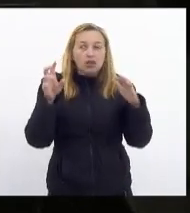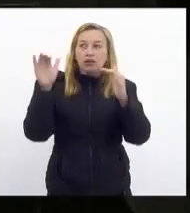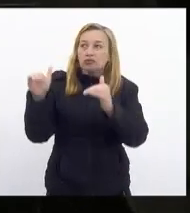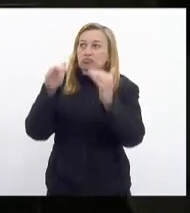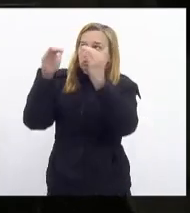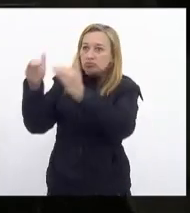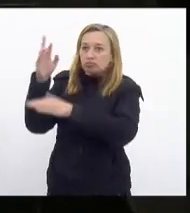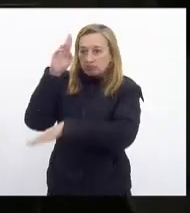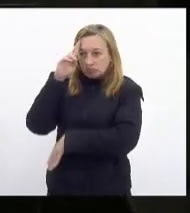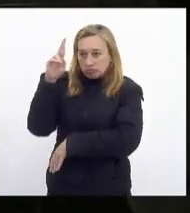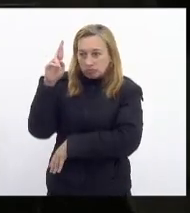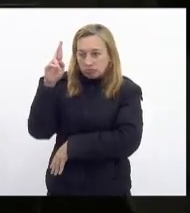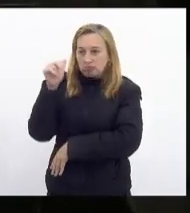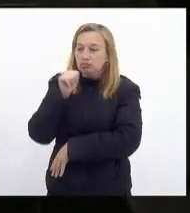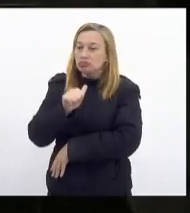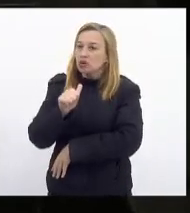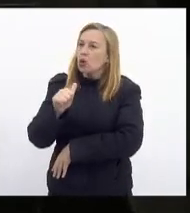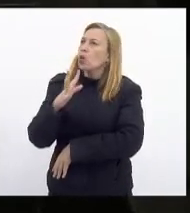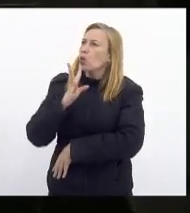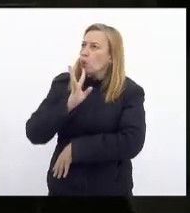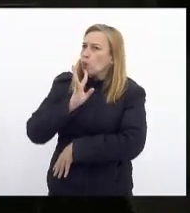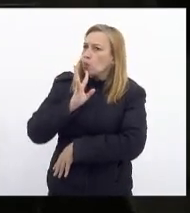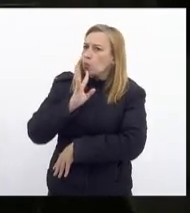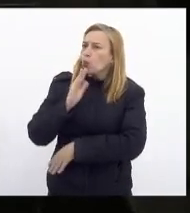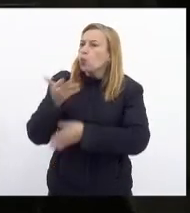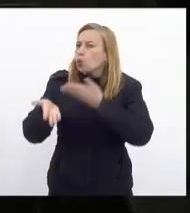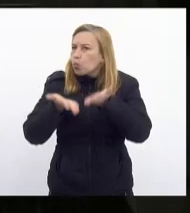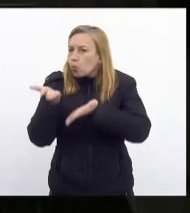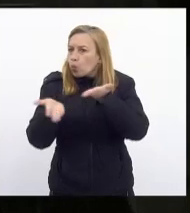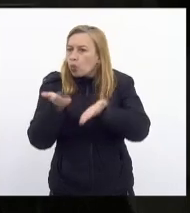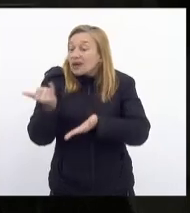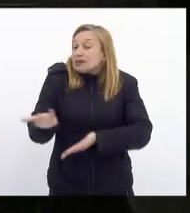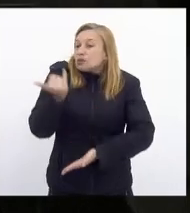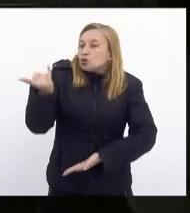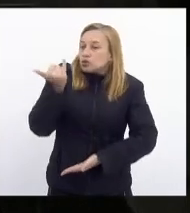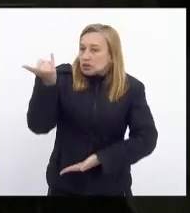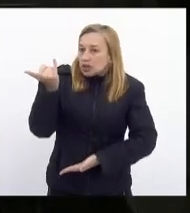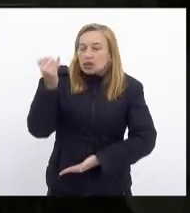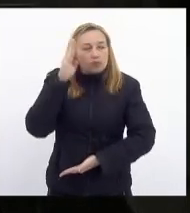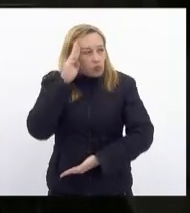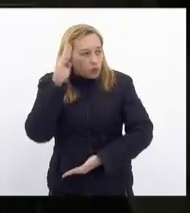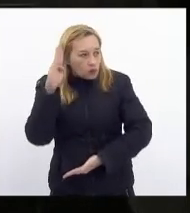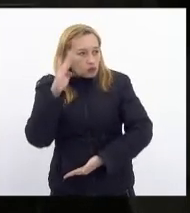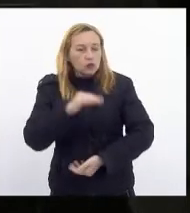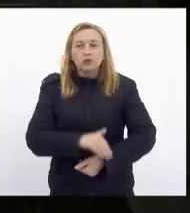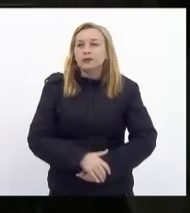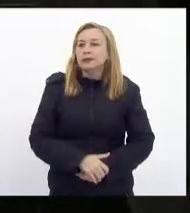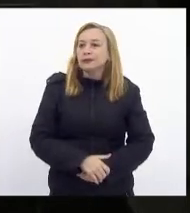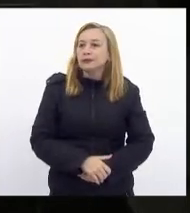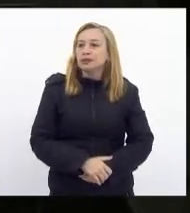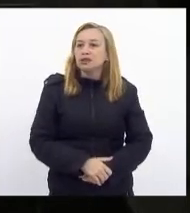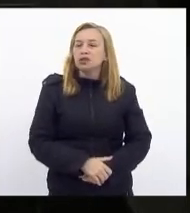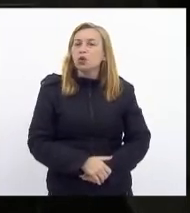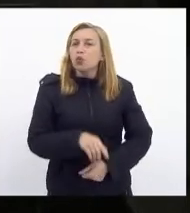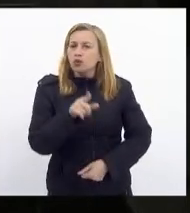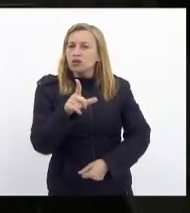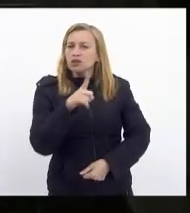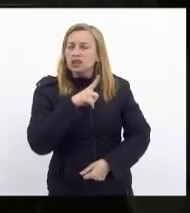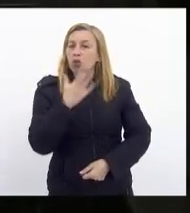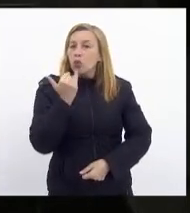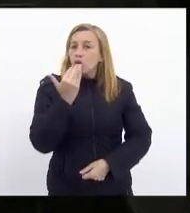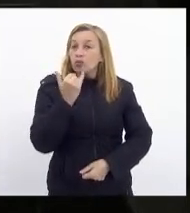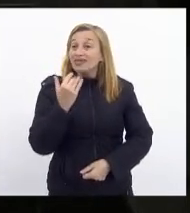também está cuidando de ser fundamental importância de ser de fundamental importância você ter uma